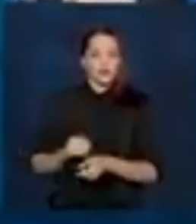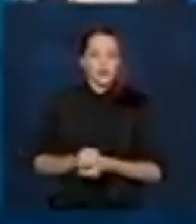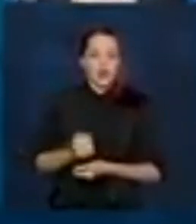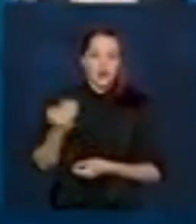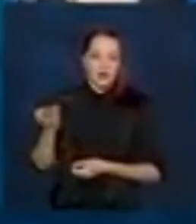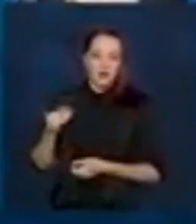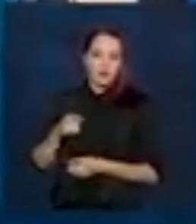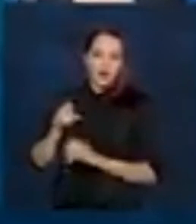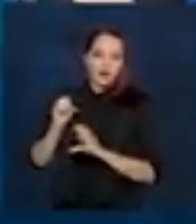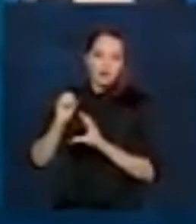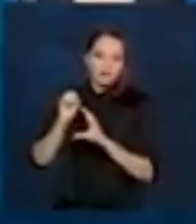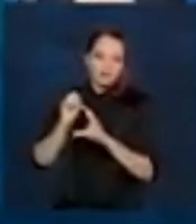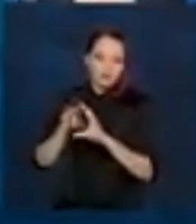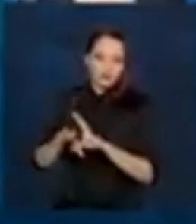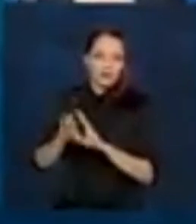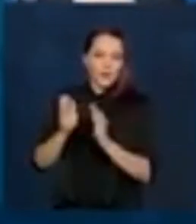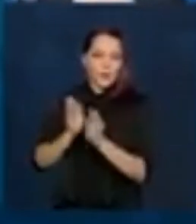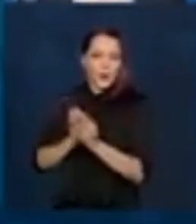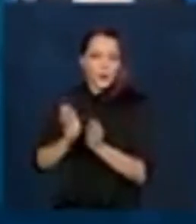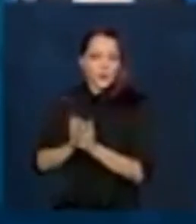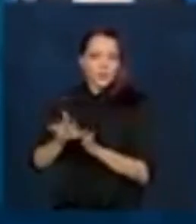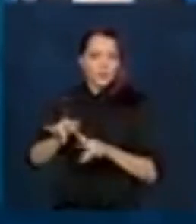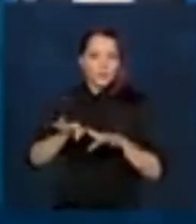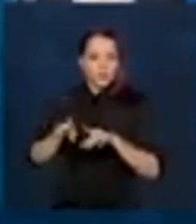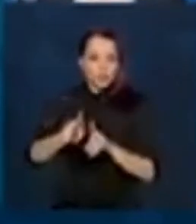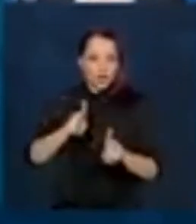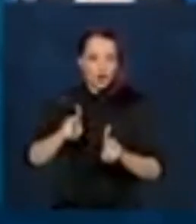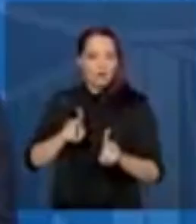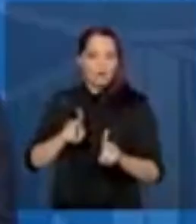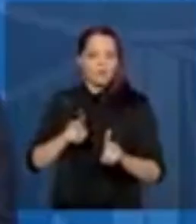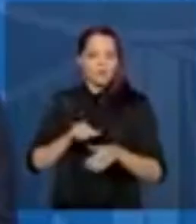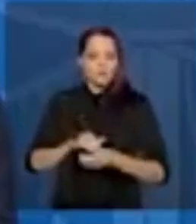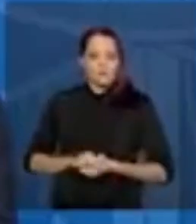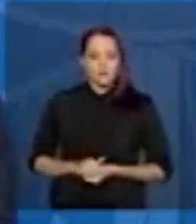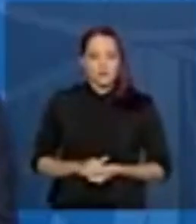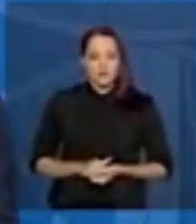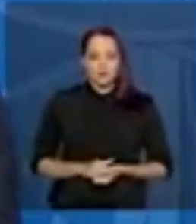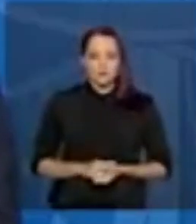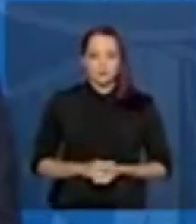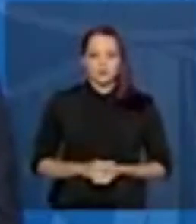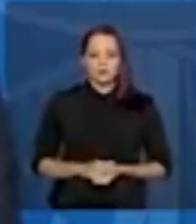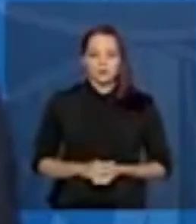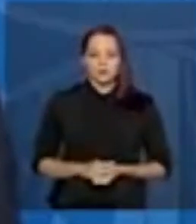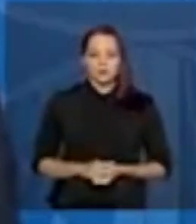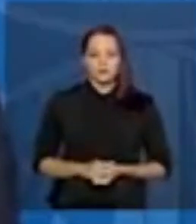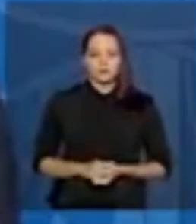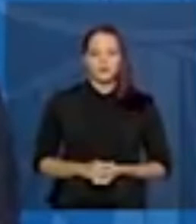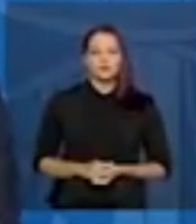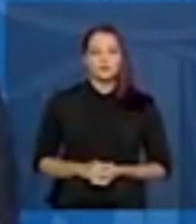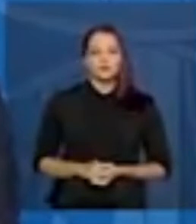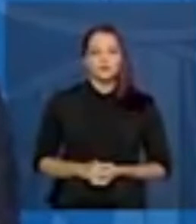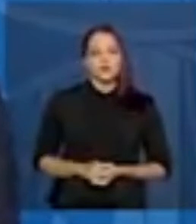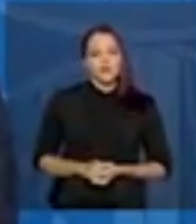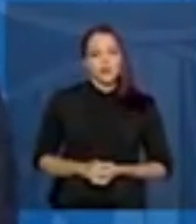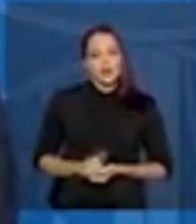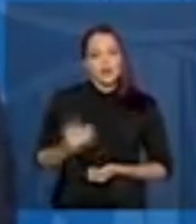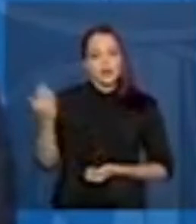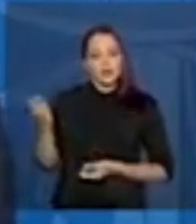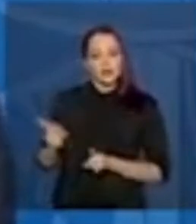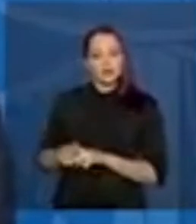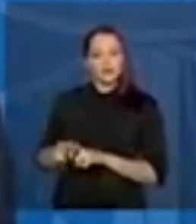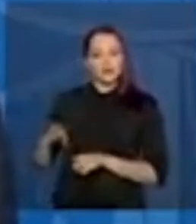aqui são os créditos em conta poupança digital. Pode passar, por favor? Esse é um outro ponto importante.